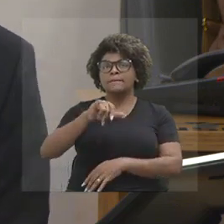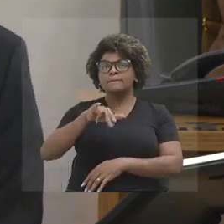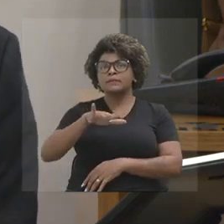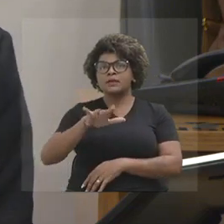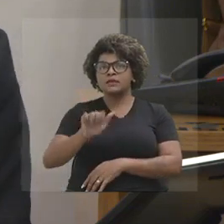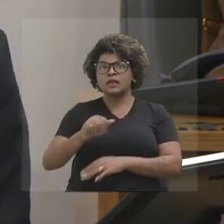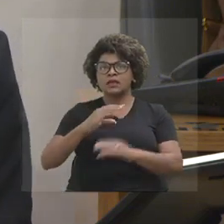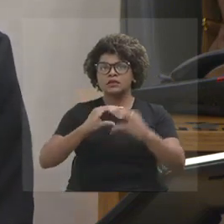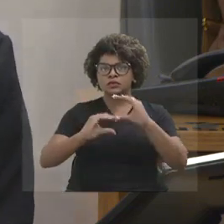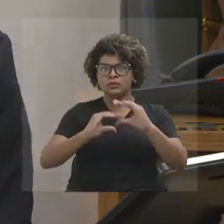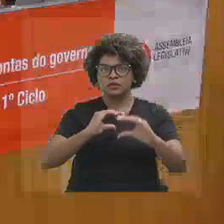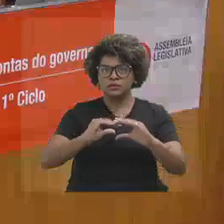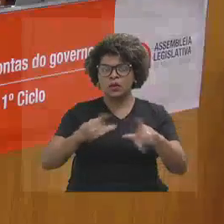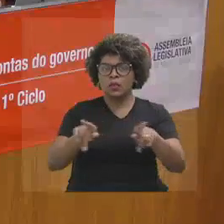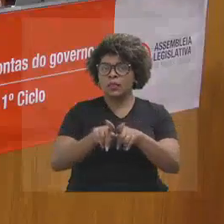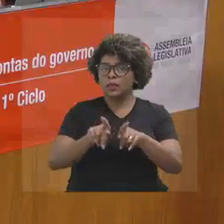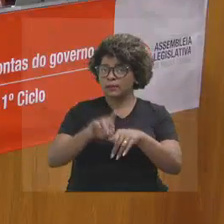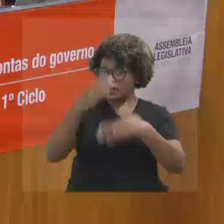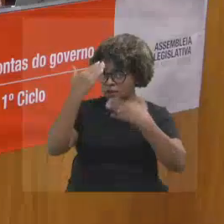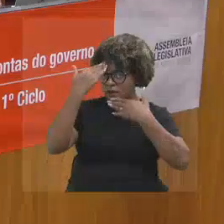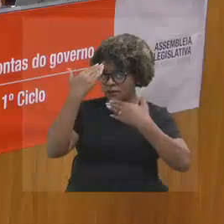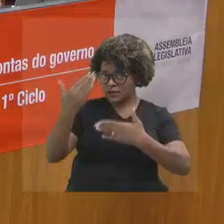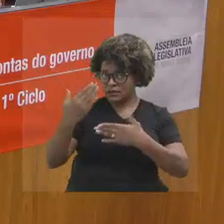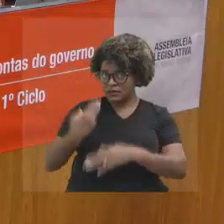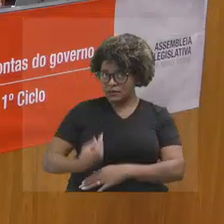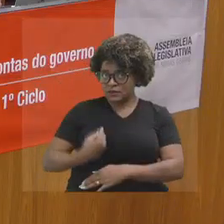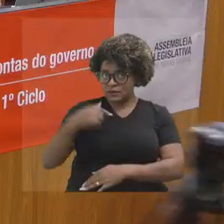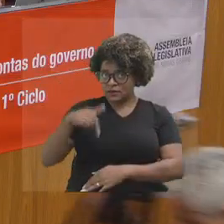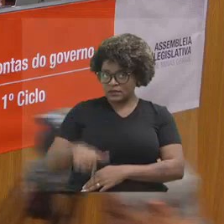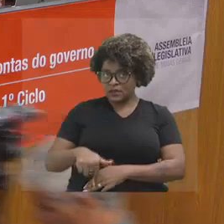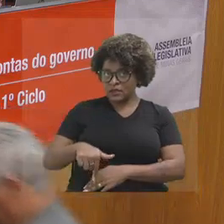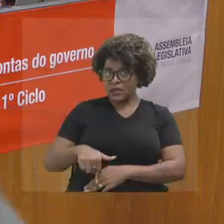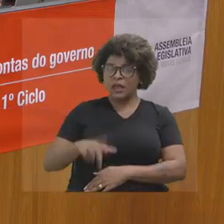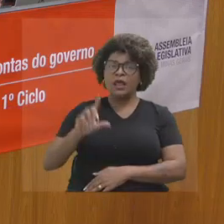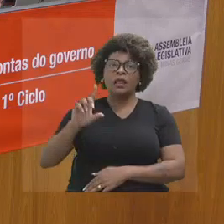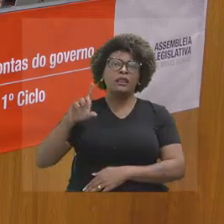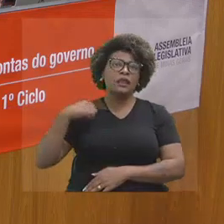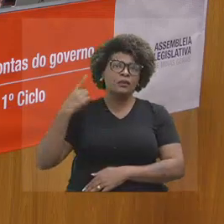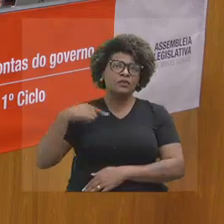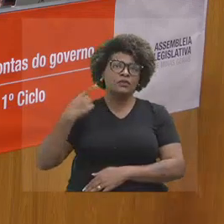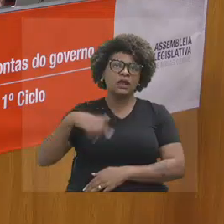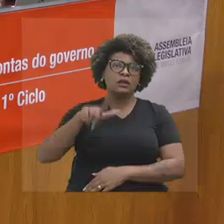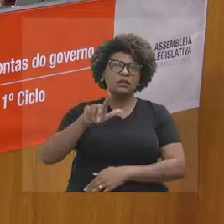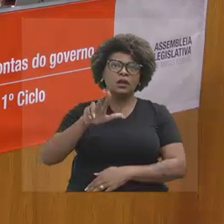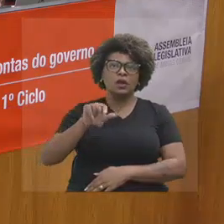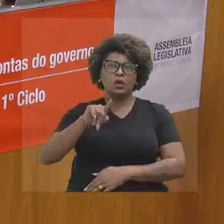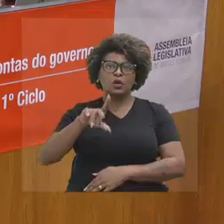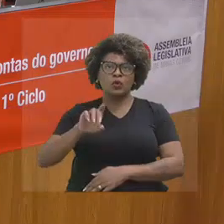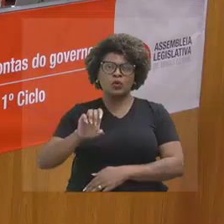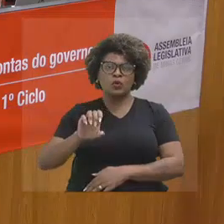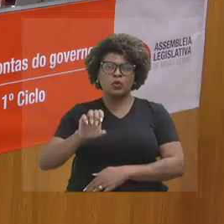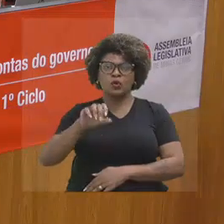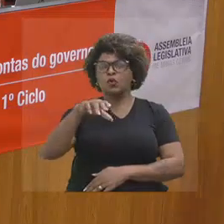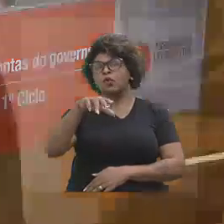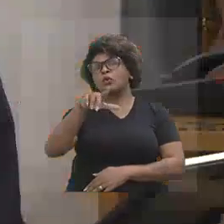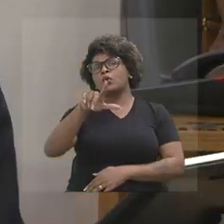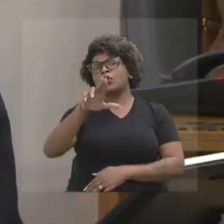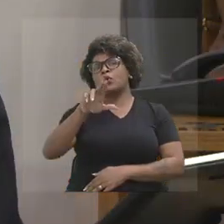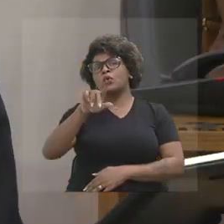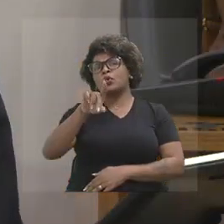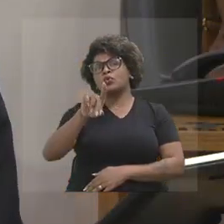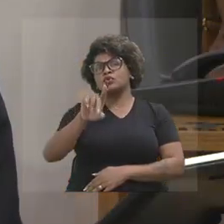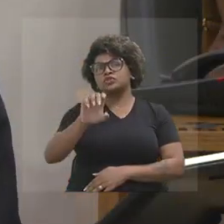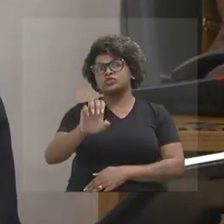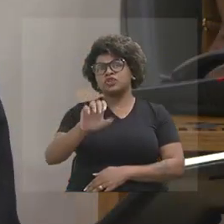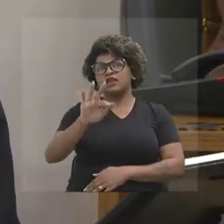agradecemos também a presença das deputadas Ludi Falcão e Chiara Biondini, que tão bem estão